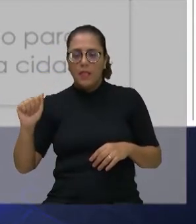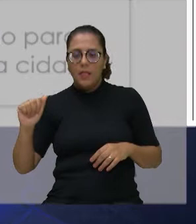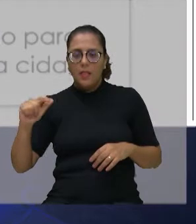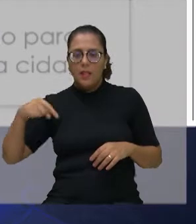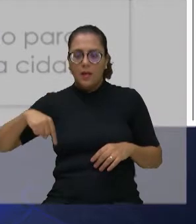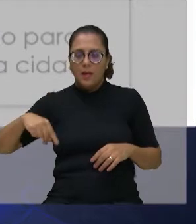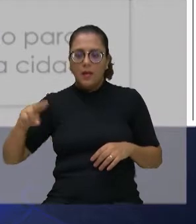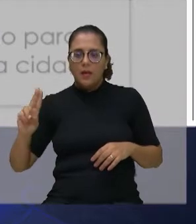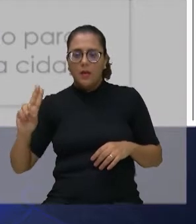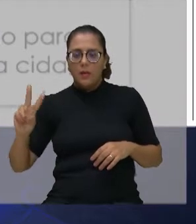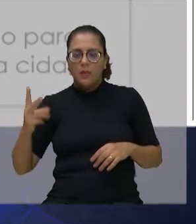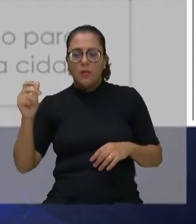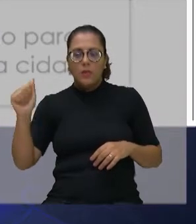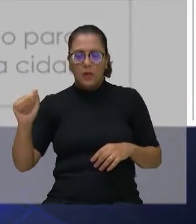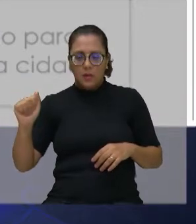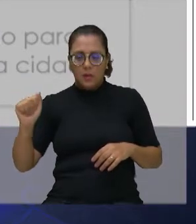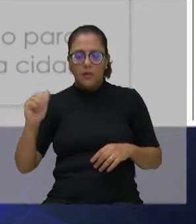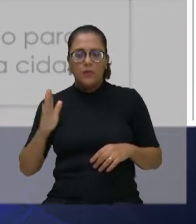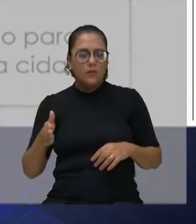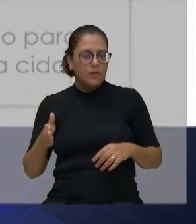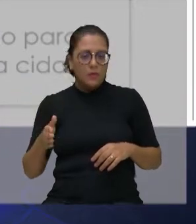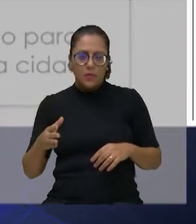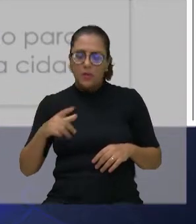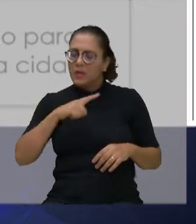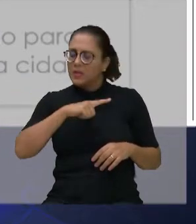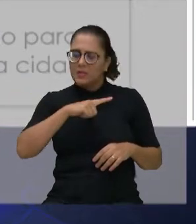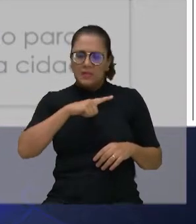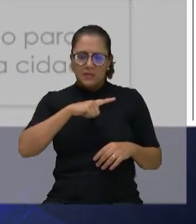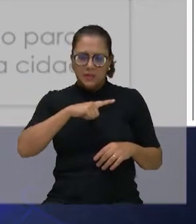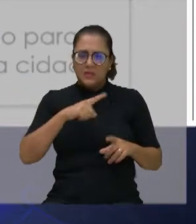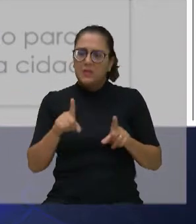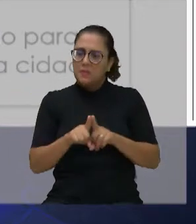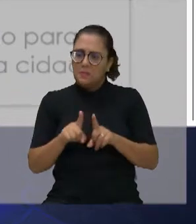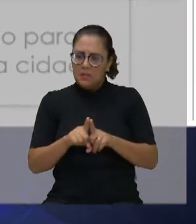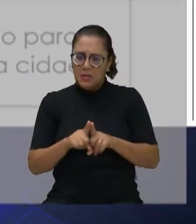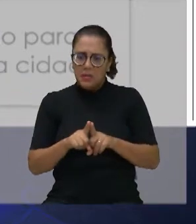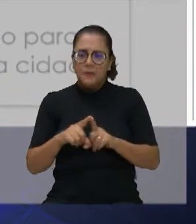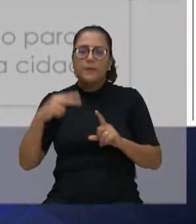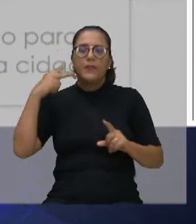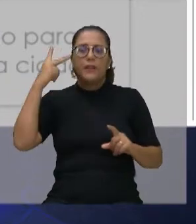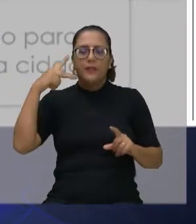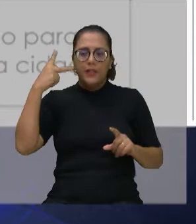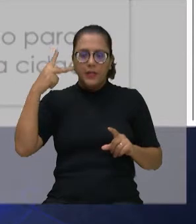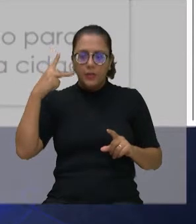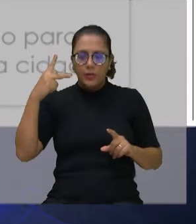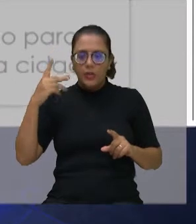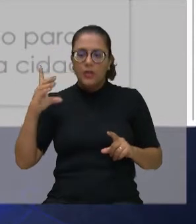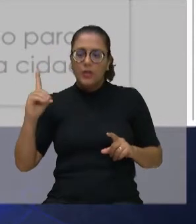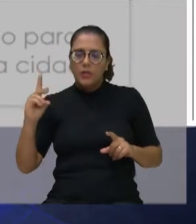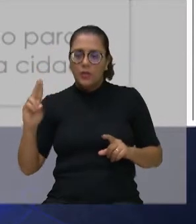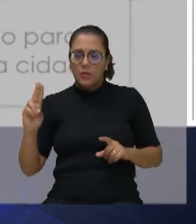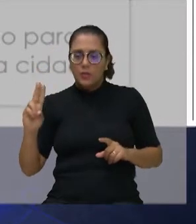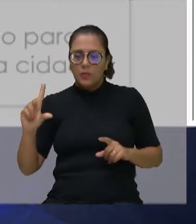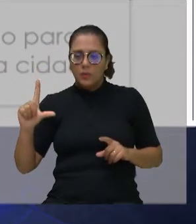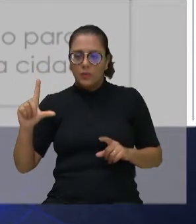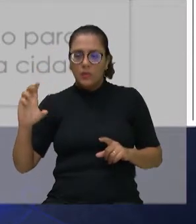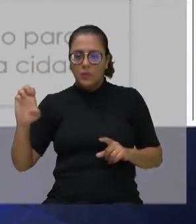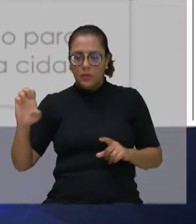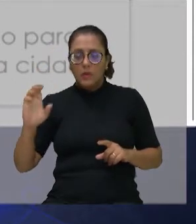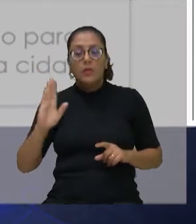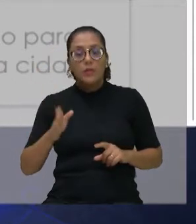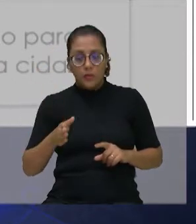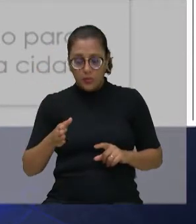esteve lá. Teve aqui a delegação, a vereadora Dulce Rita, Renata Paiva, que foram